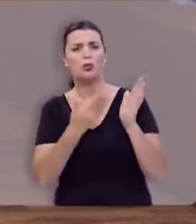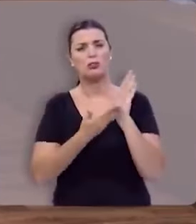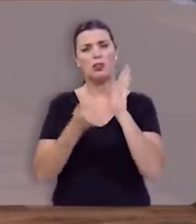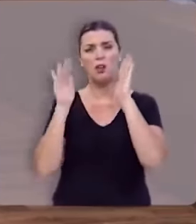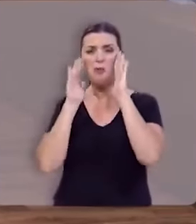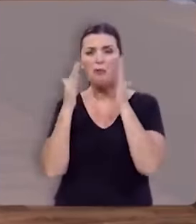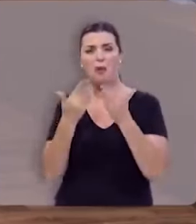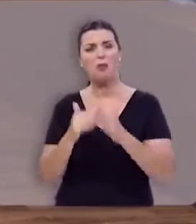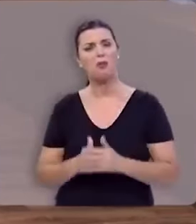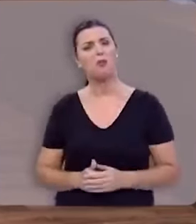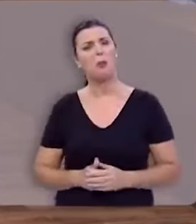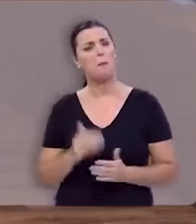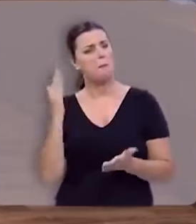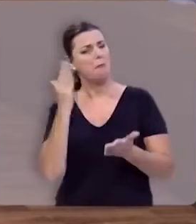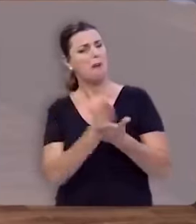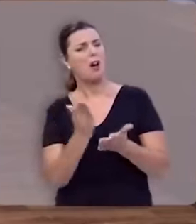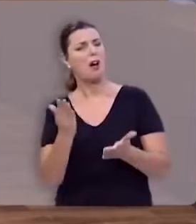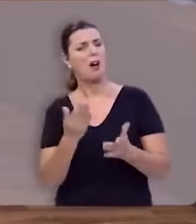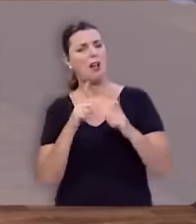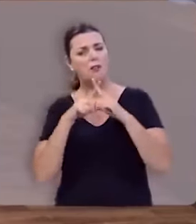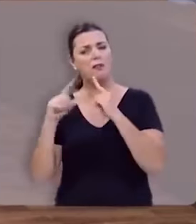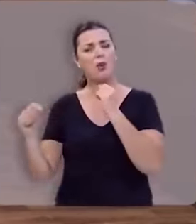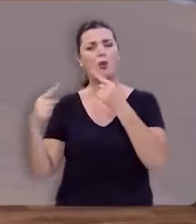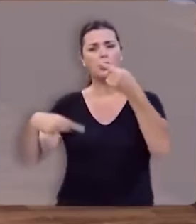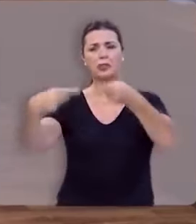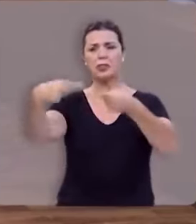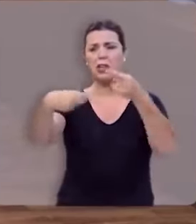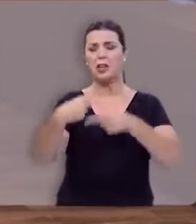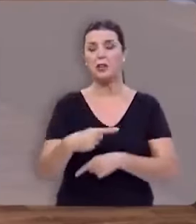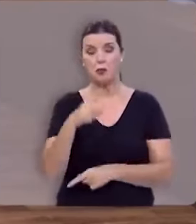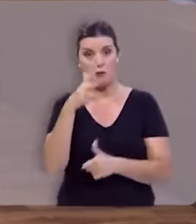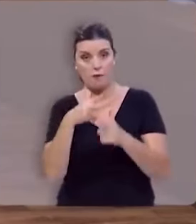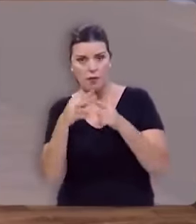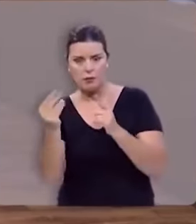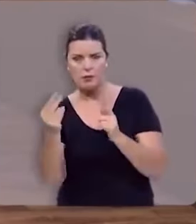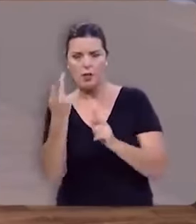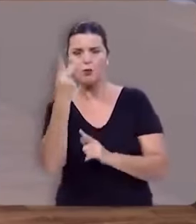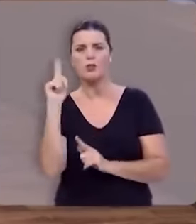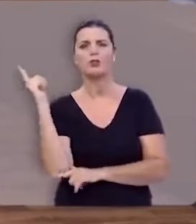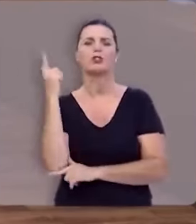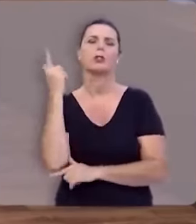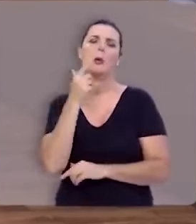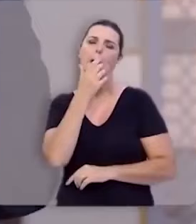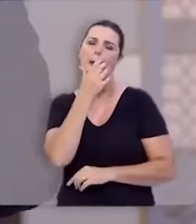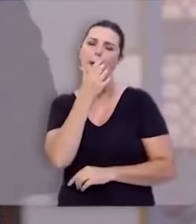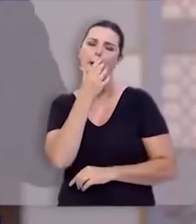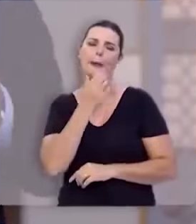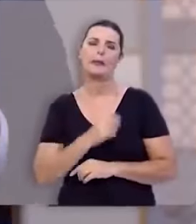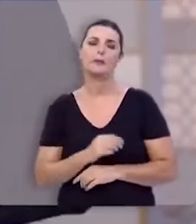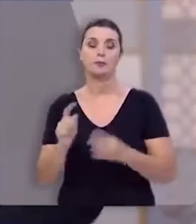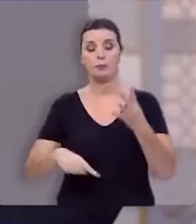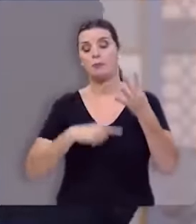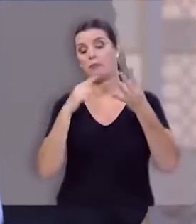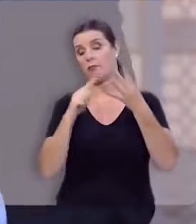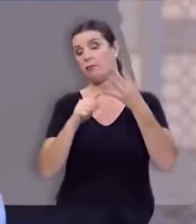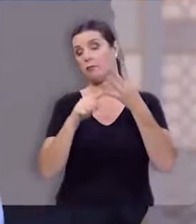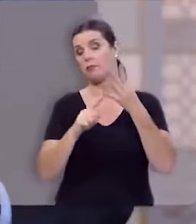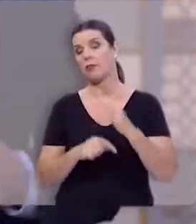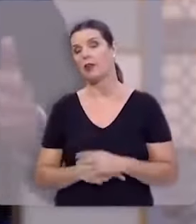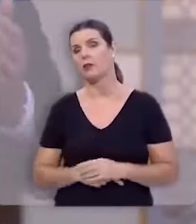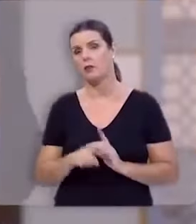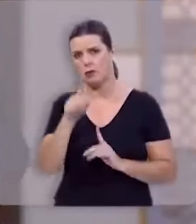foco então fuja dos críticos se você quer vencer os seus gigantes quarto lugar